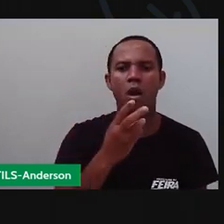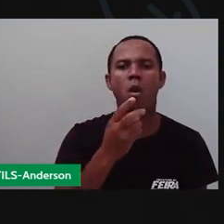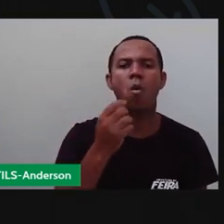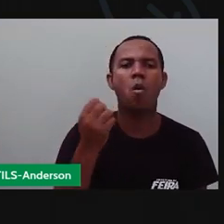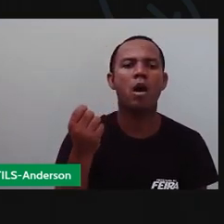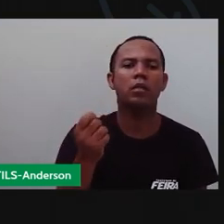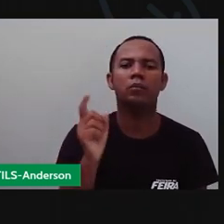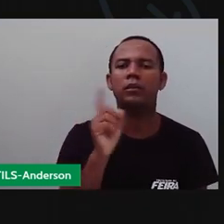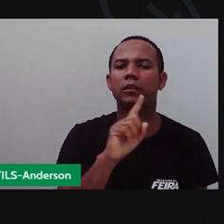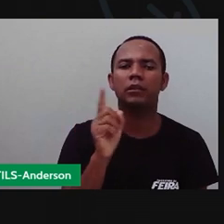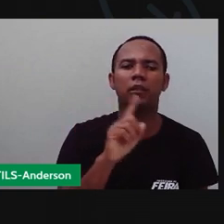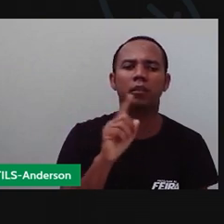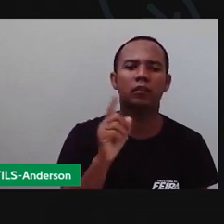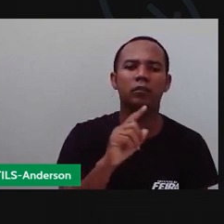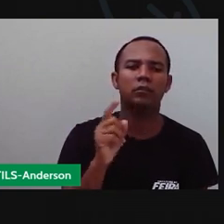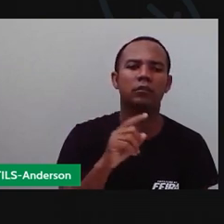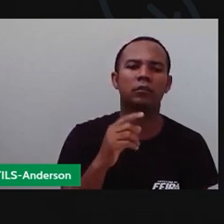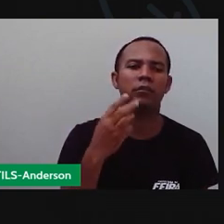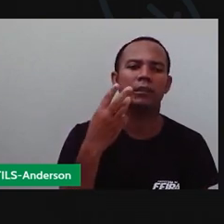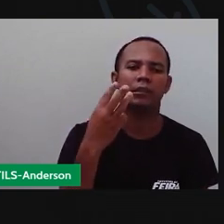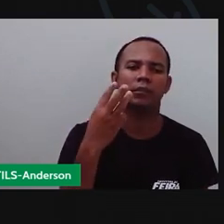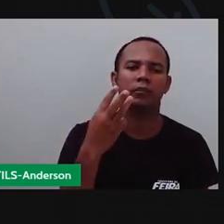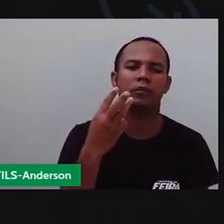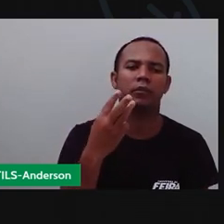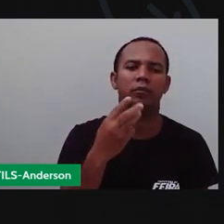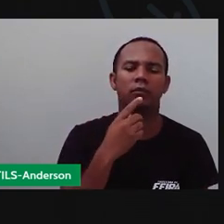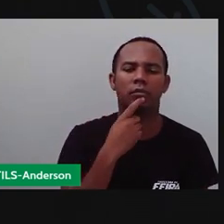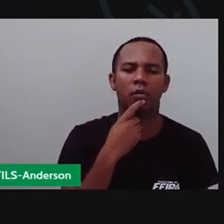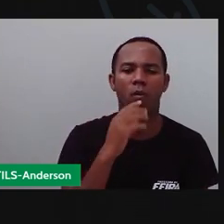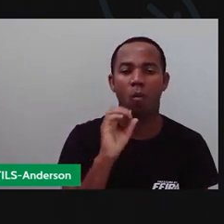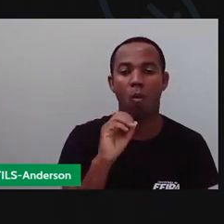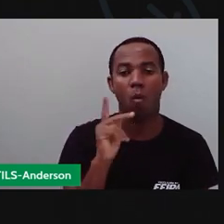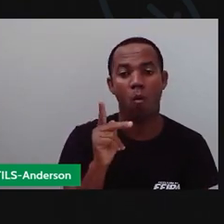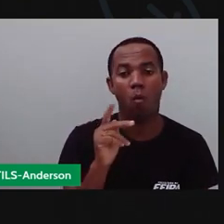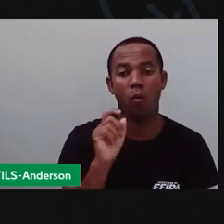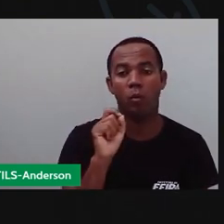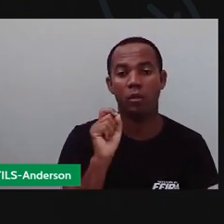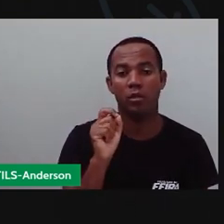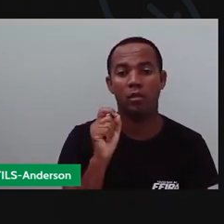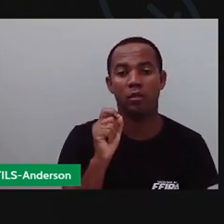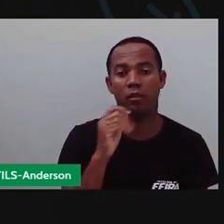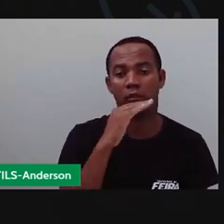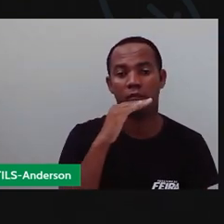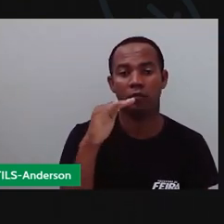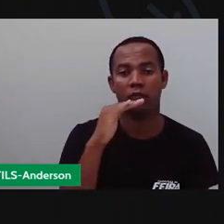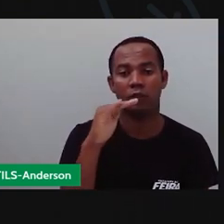Não. Foram o quê? Três pessoas. Ou seja, vou dividir aqui, ó.